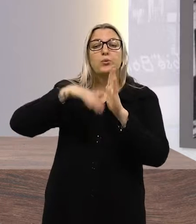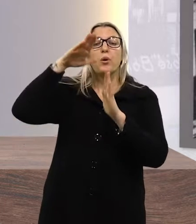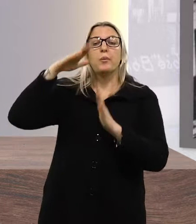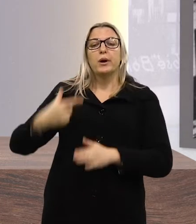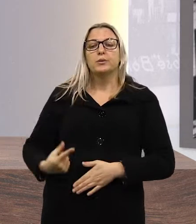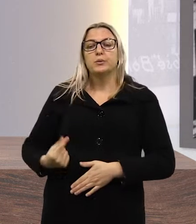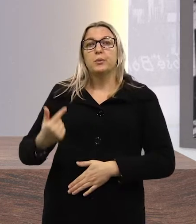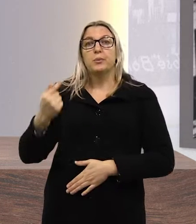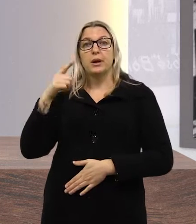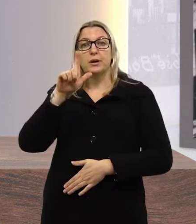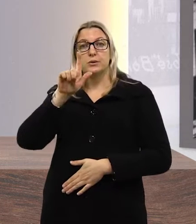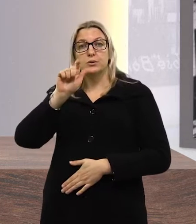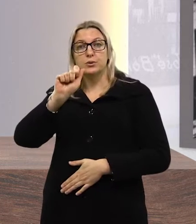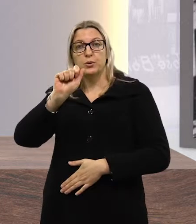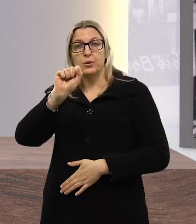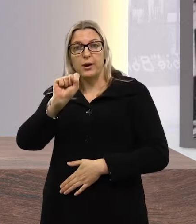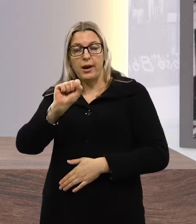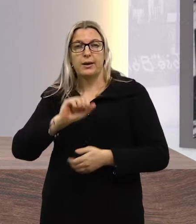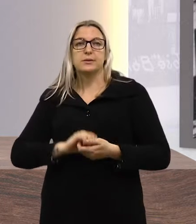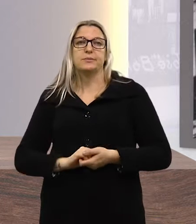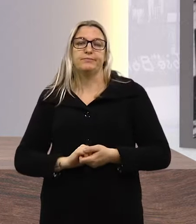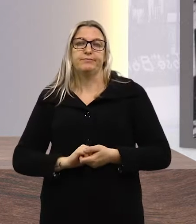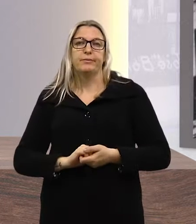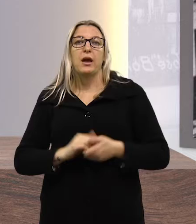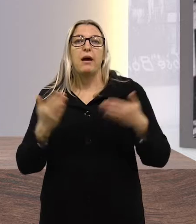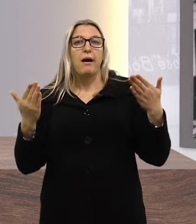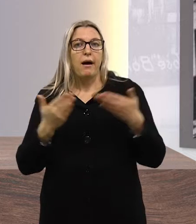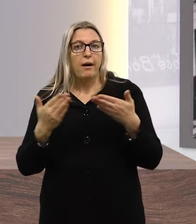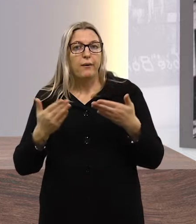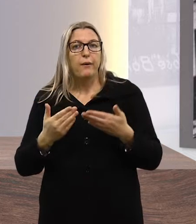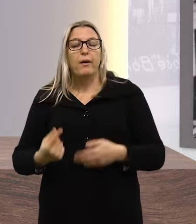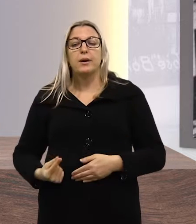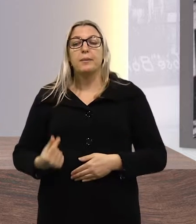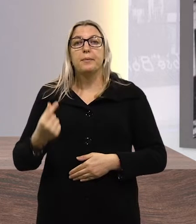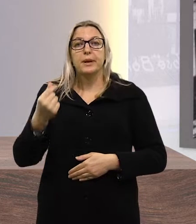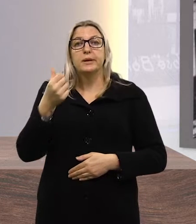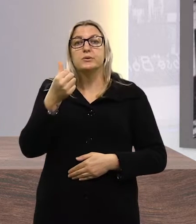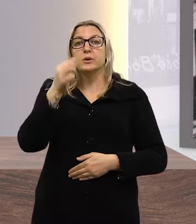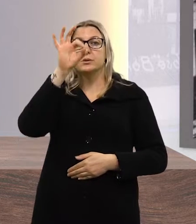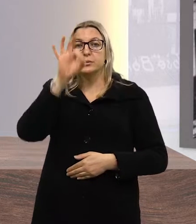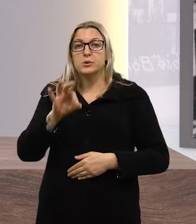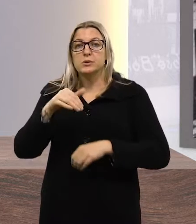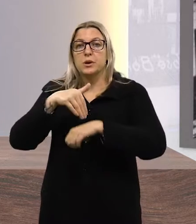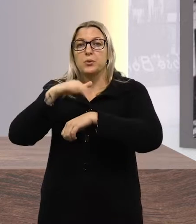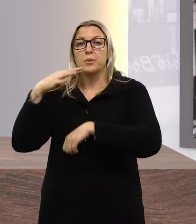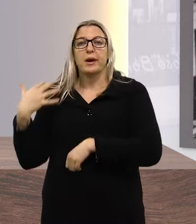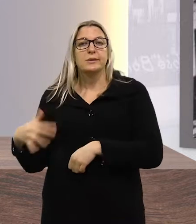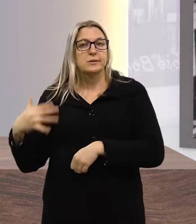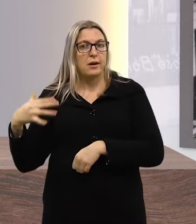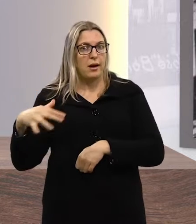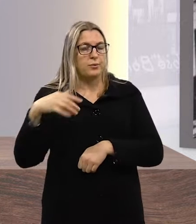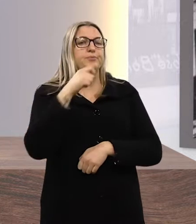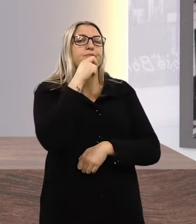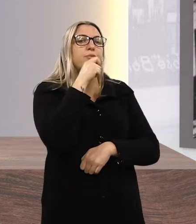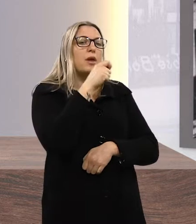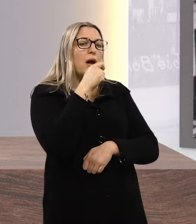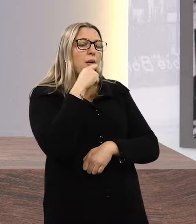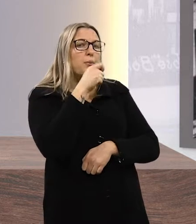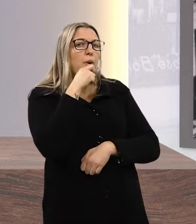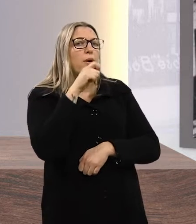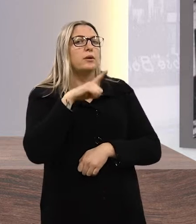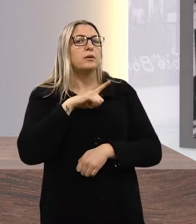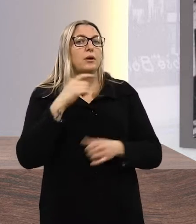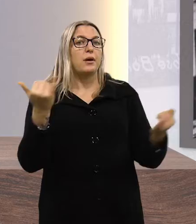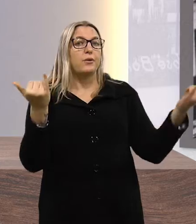consecutivo do gás de cozinha. Com o reajuste, o produto está 6% mais caro. A repórter Caen de